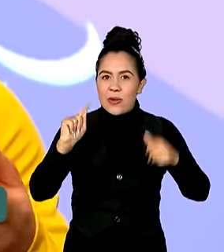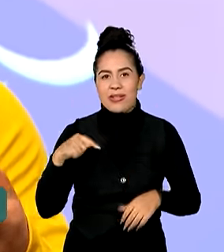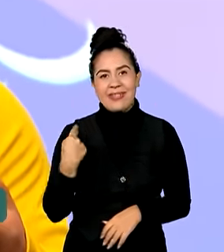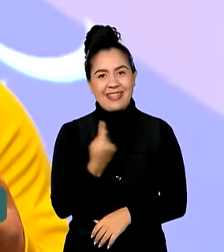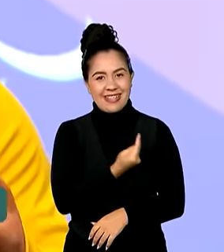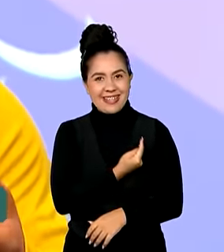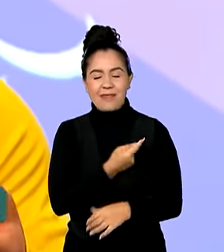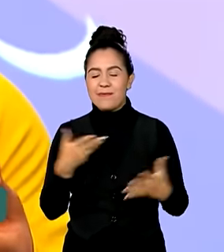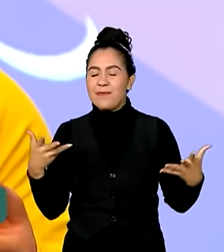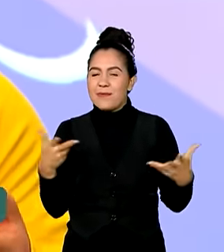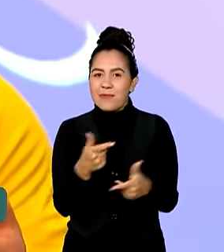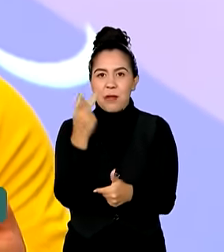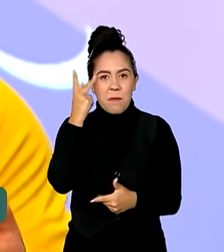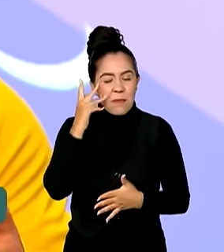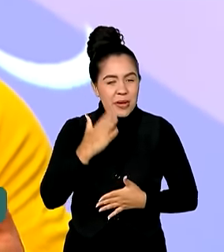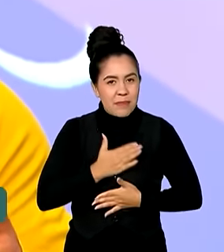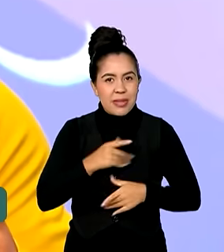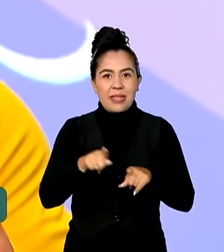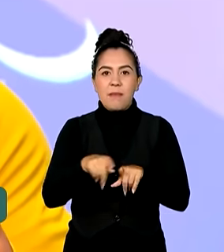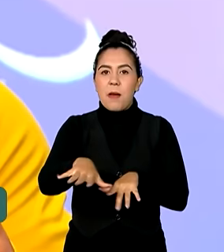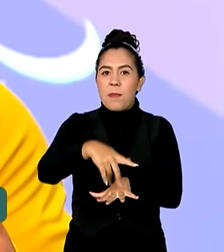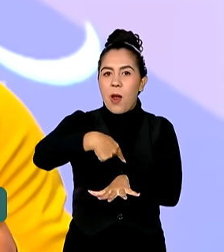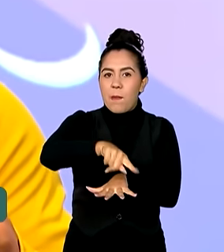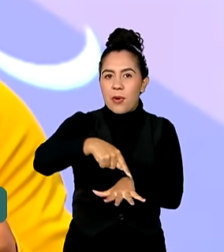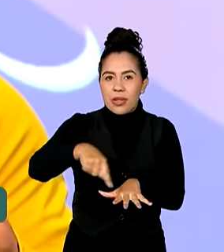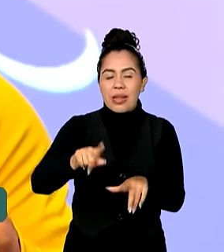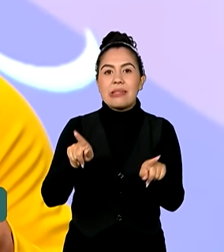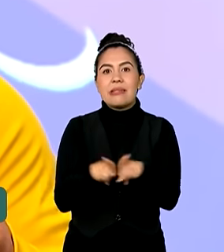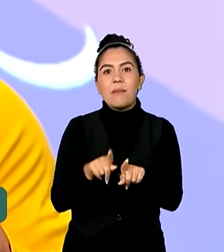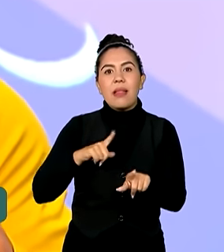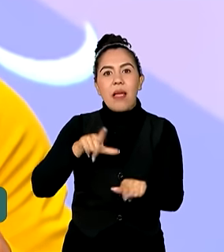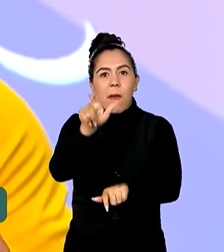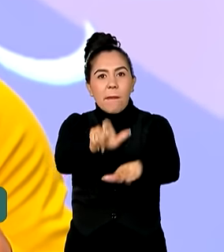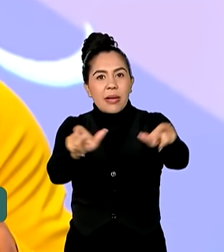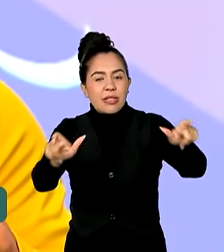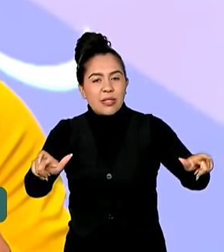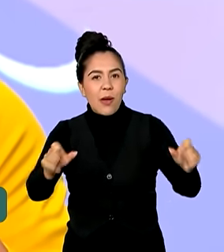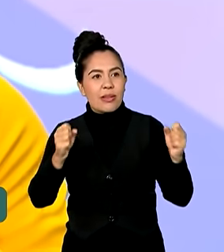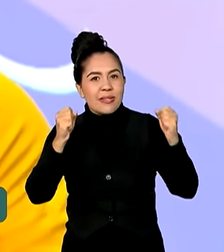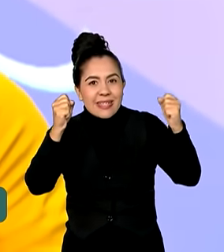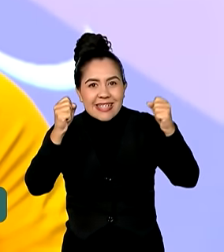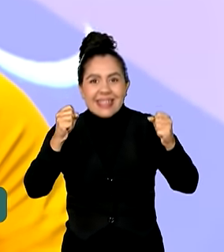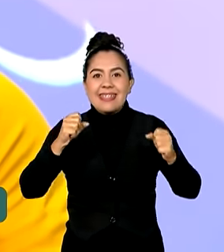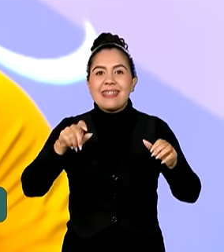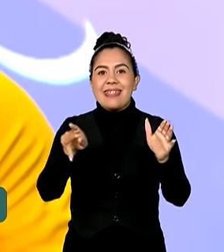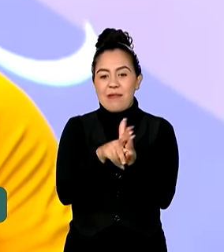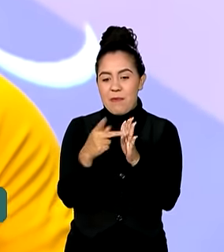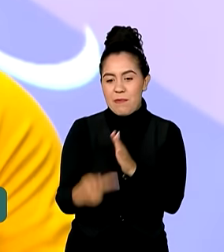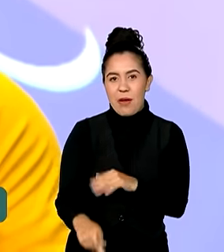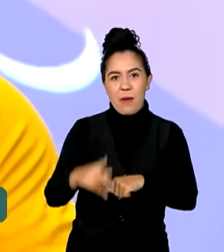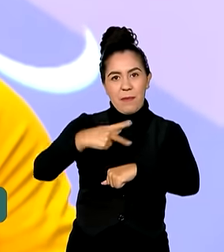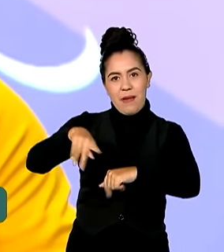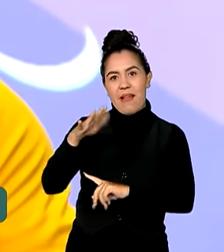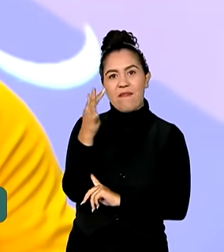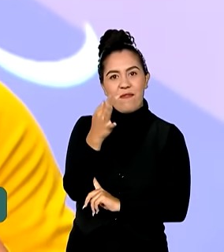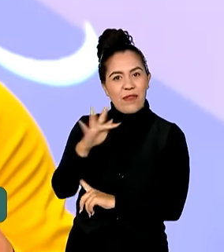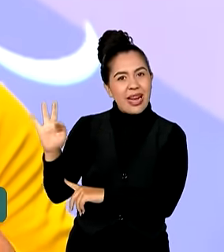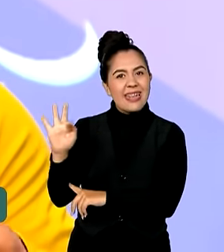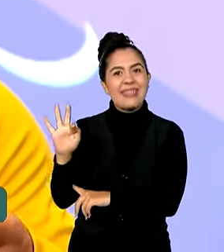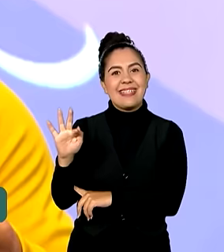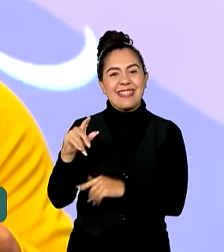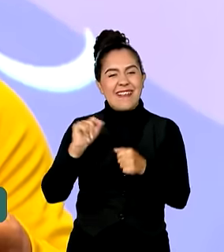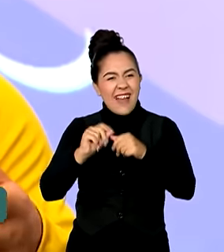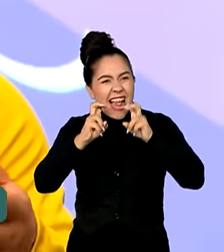para mim, como para o badminton. A gente está podendo jogar com uma torcida. E a torcida da casa, a torcida da França, fez um barulho